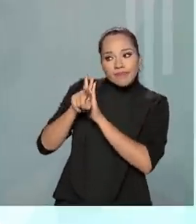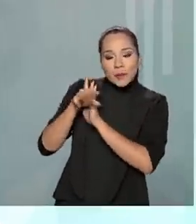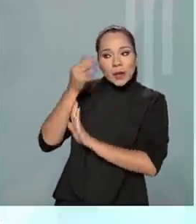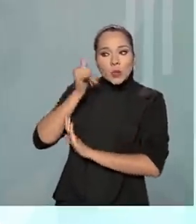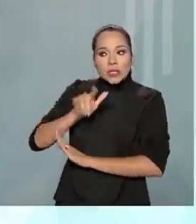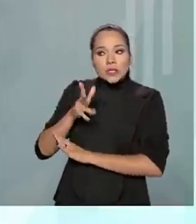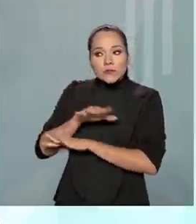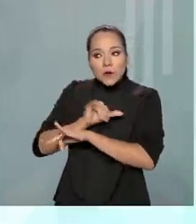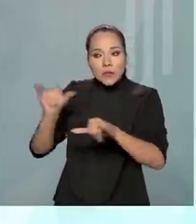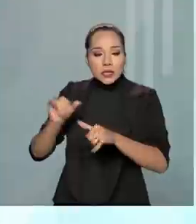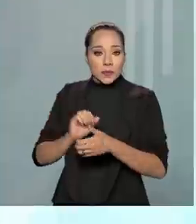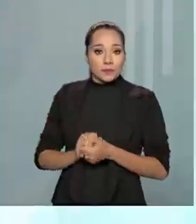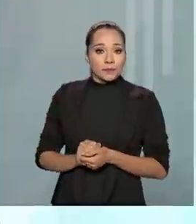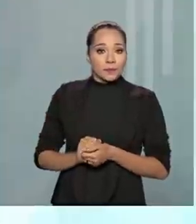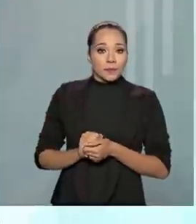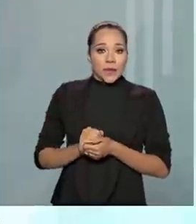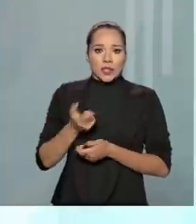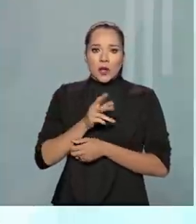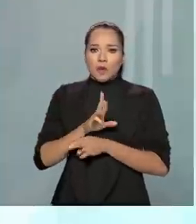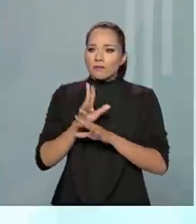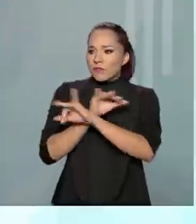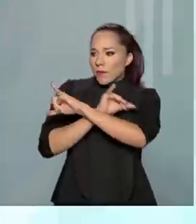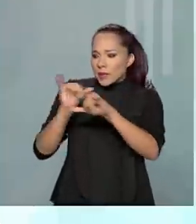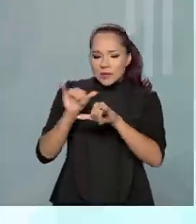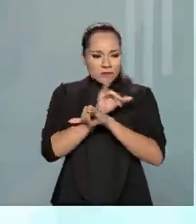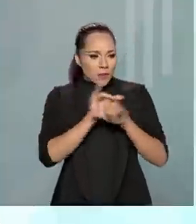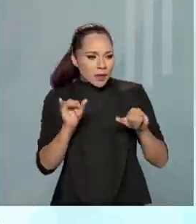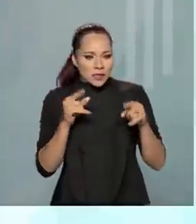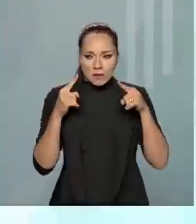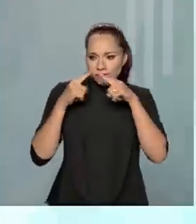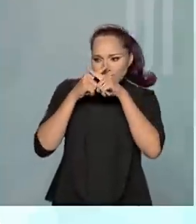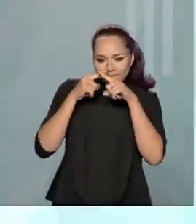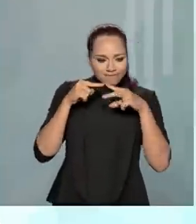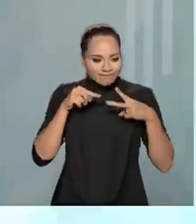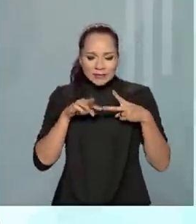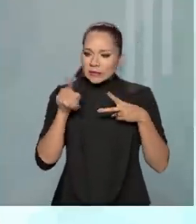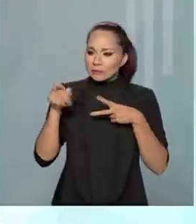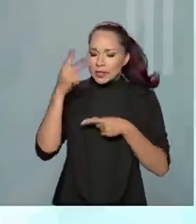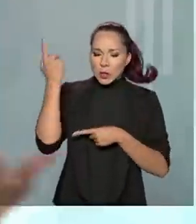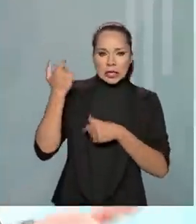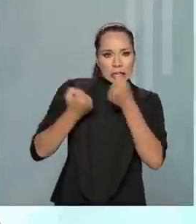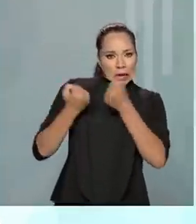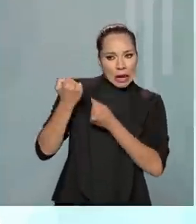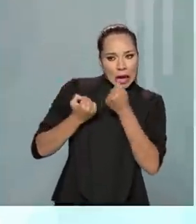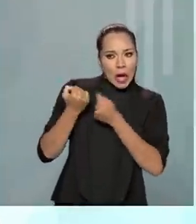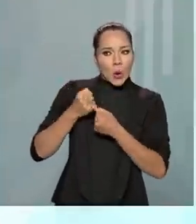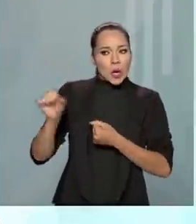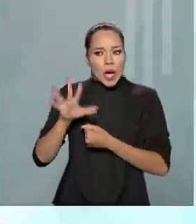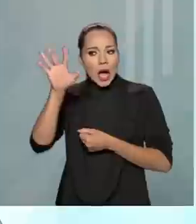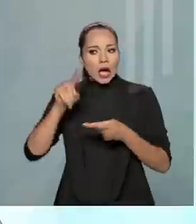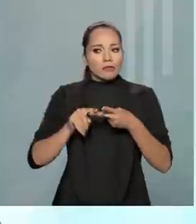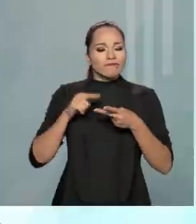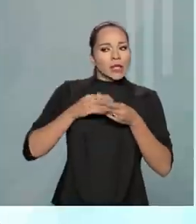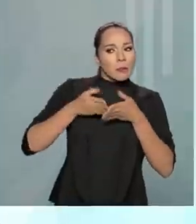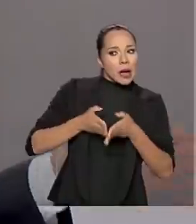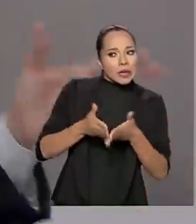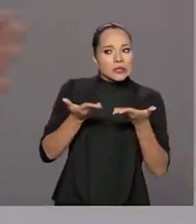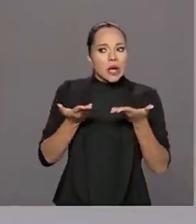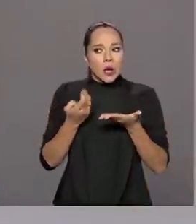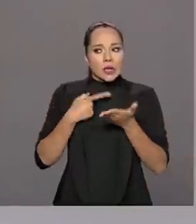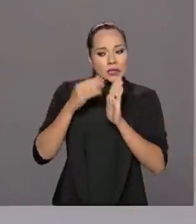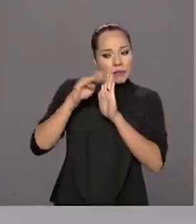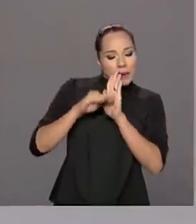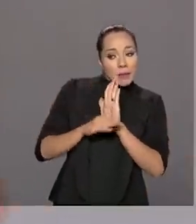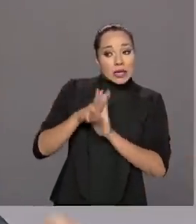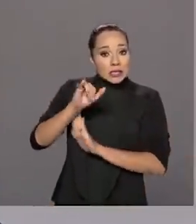fizemos. Passamos a cruzar diversas bases, verificar se essas pessoas tinham veículos caros, tinham embarcações, se elas cumpriam essas condicionantes do programa. Se no